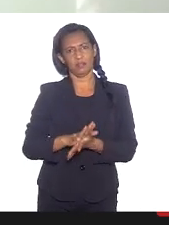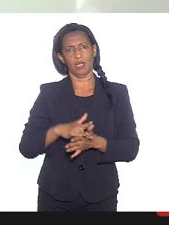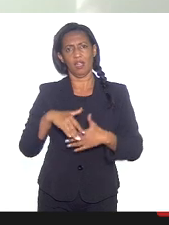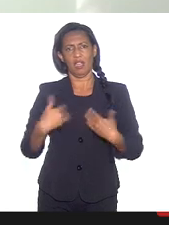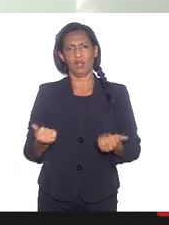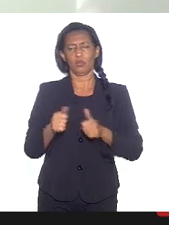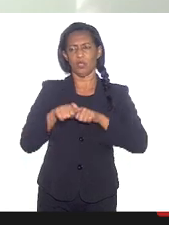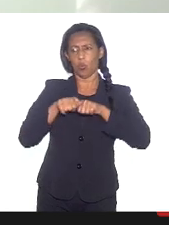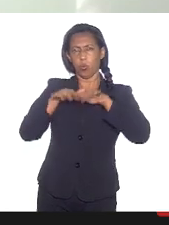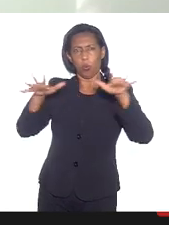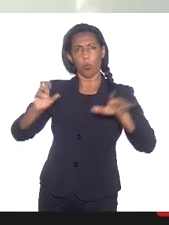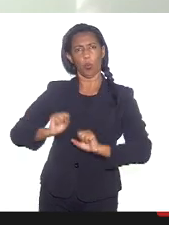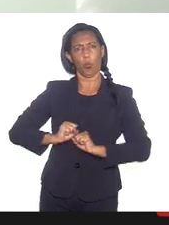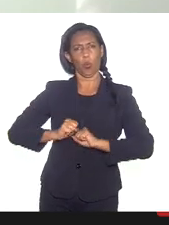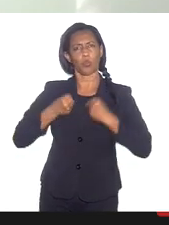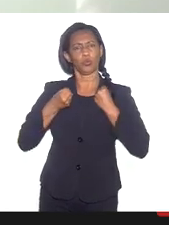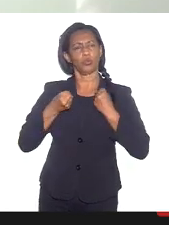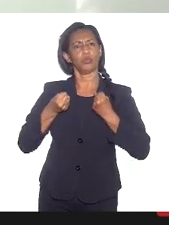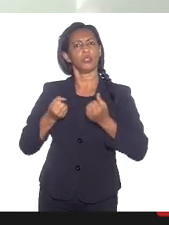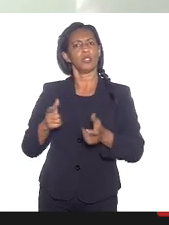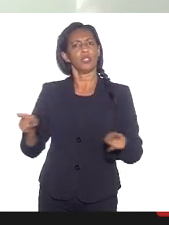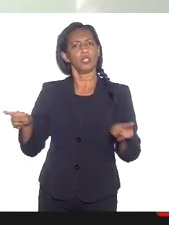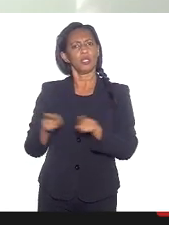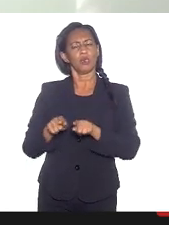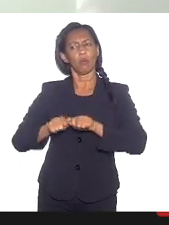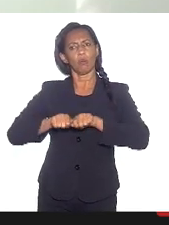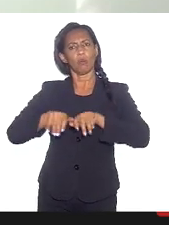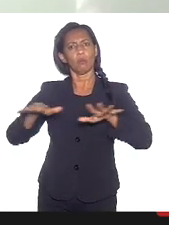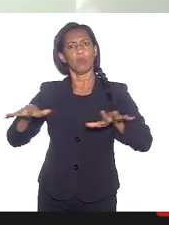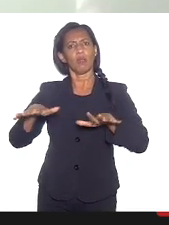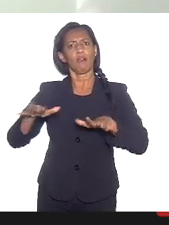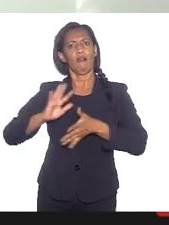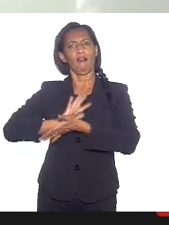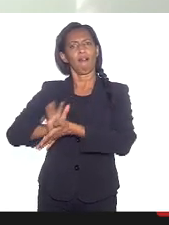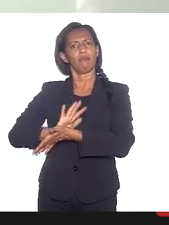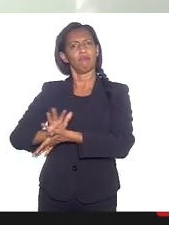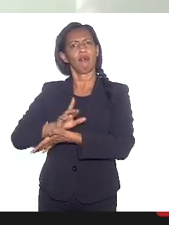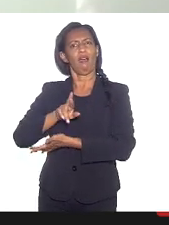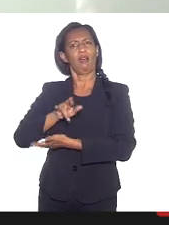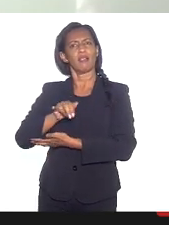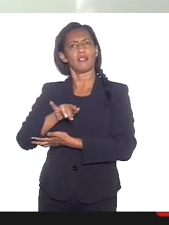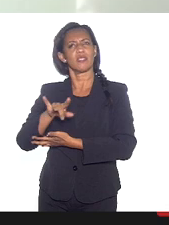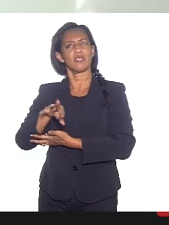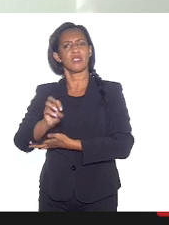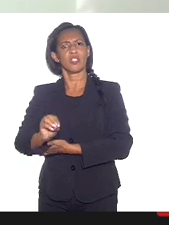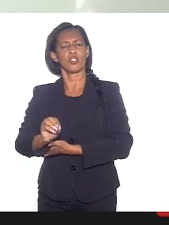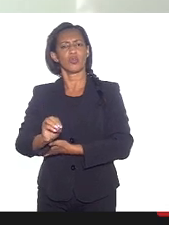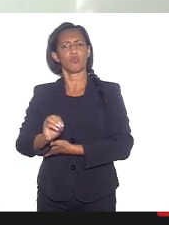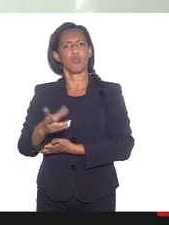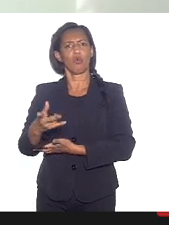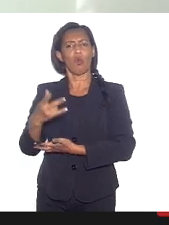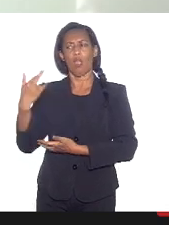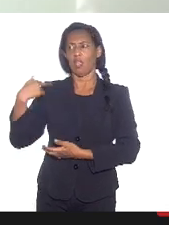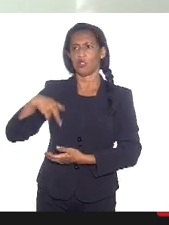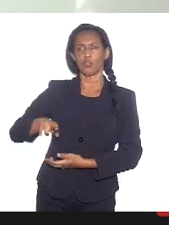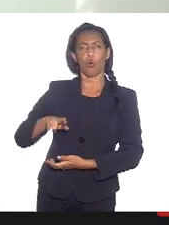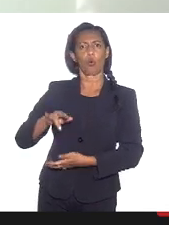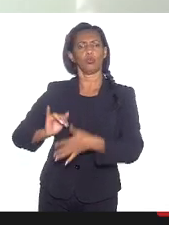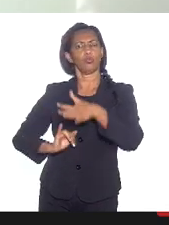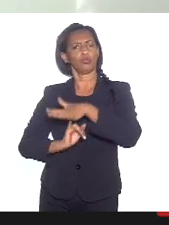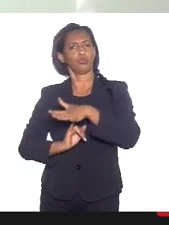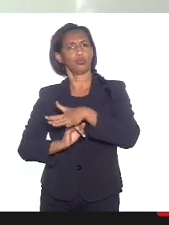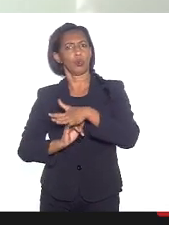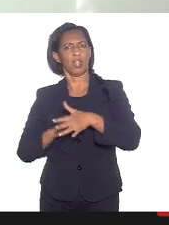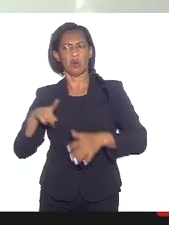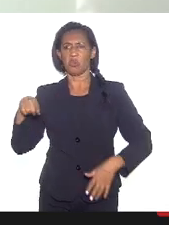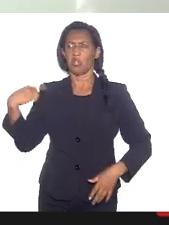proliferação do ódio e a proliferação do racismo institucional, religioso. Nós